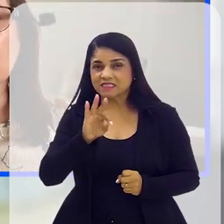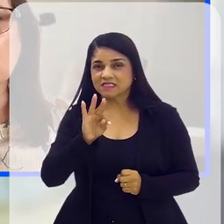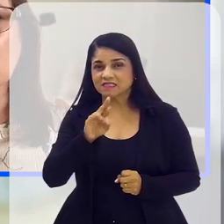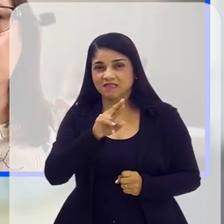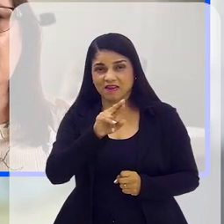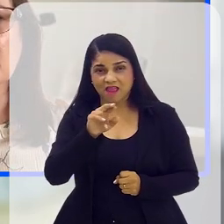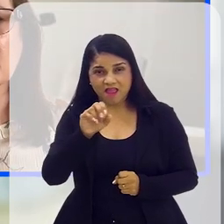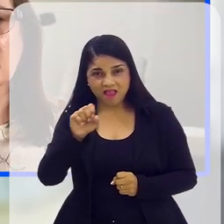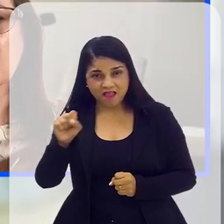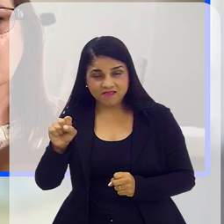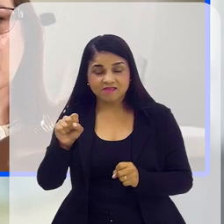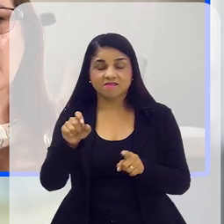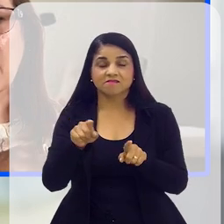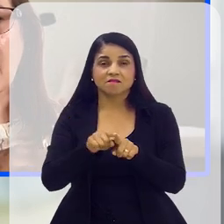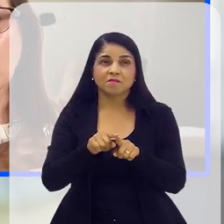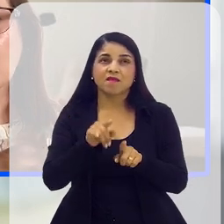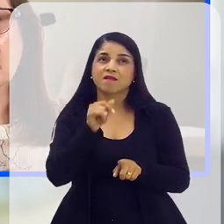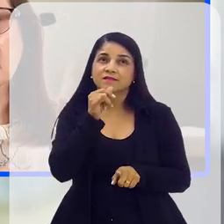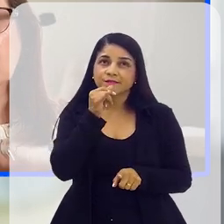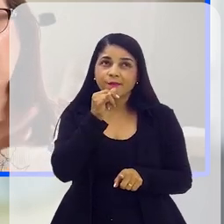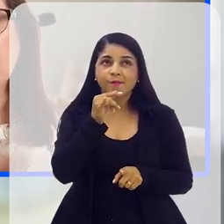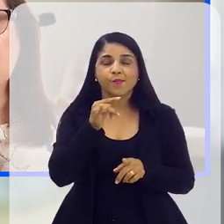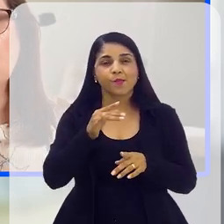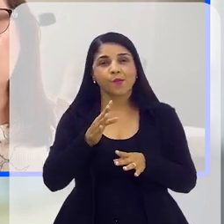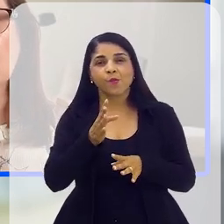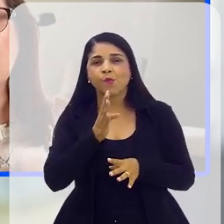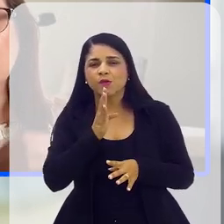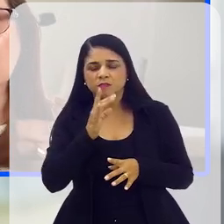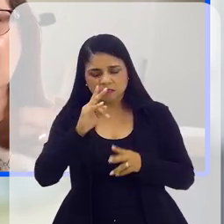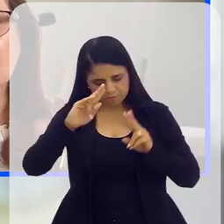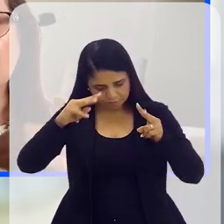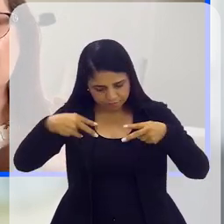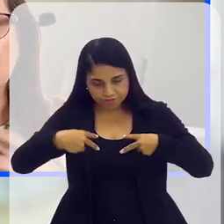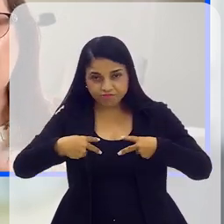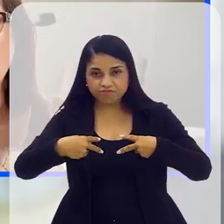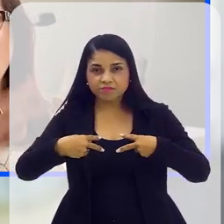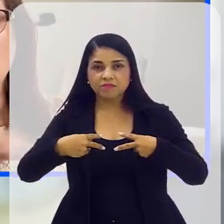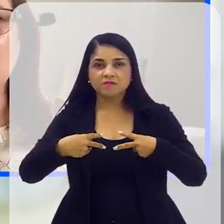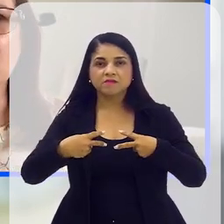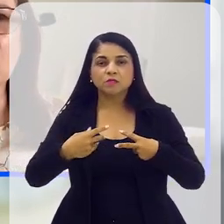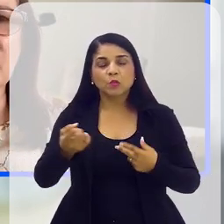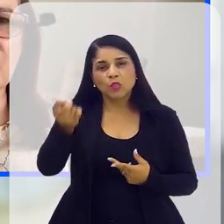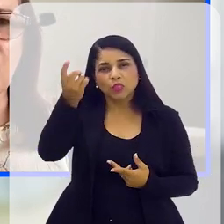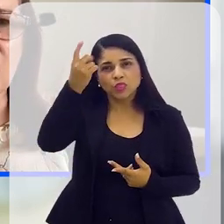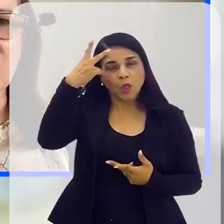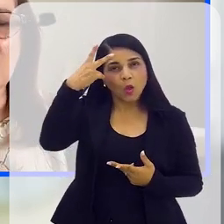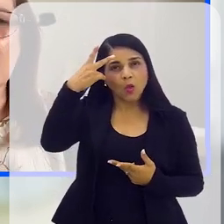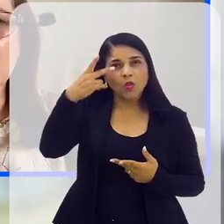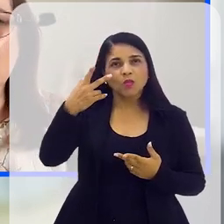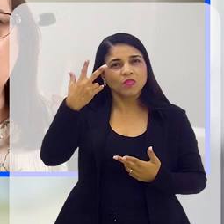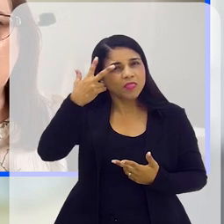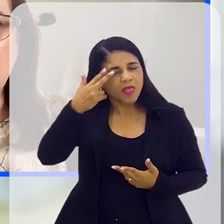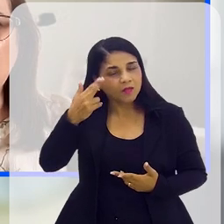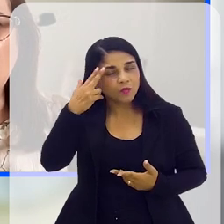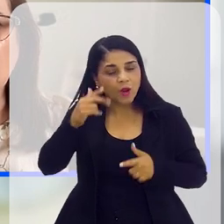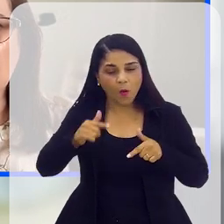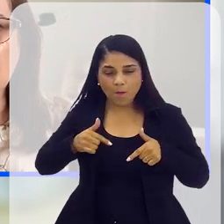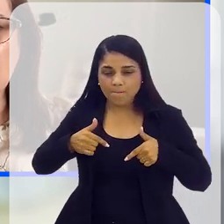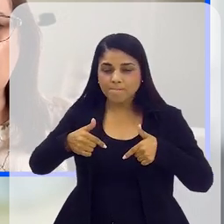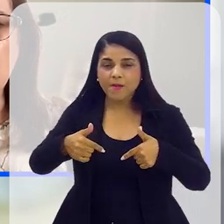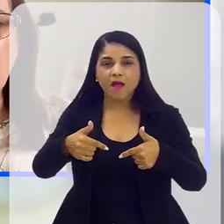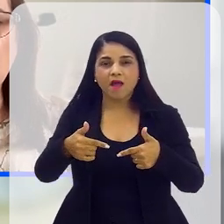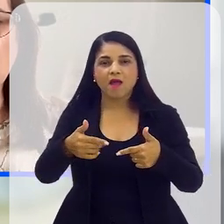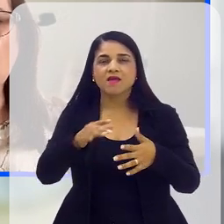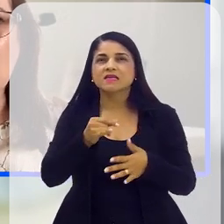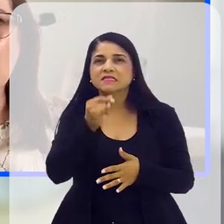ajuda a pessoa, por exemplo, a conhecer mais as suas áreas de talento naturais, onde ela flui melhor. Isso você imagina, por